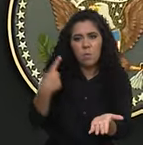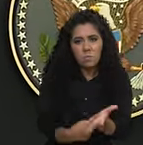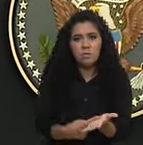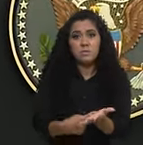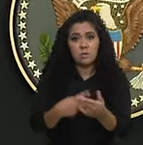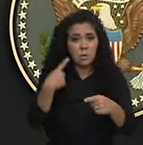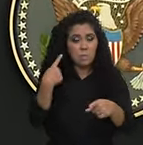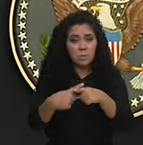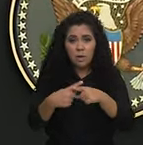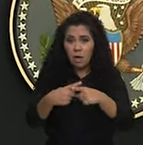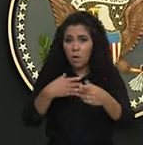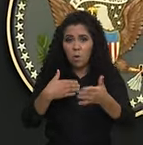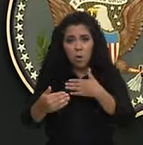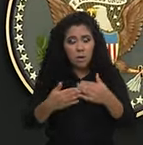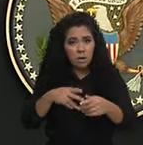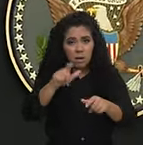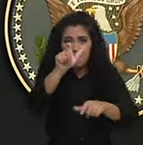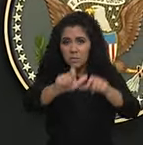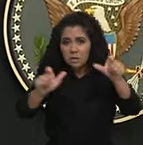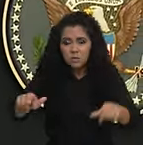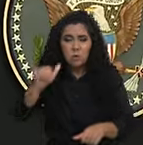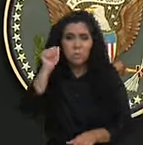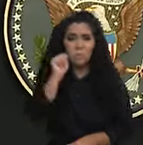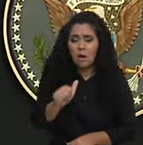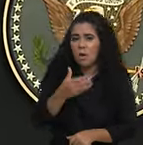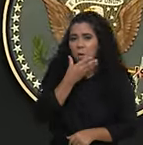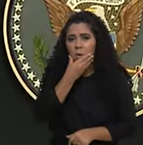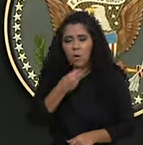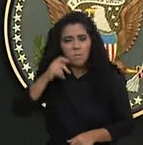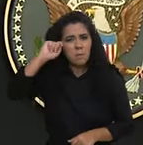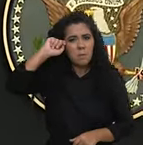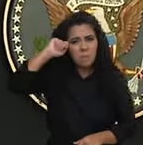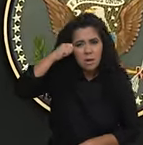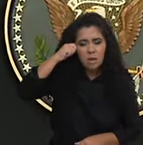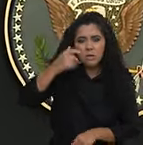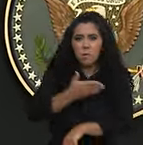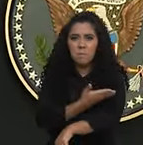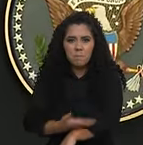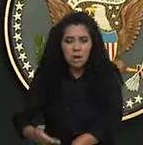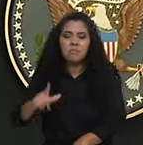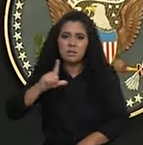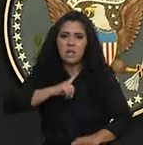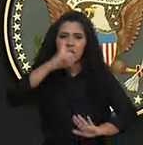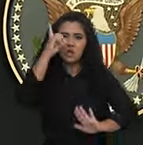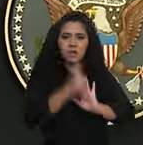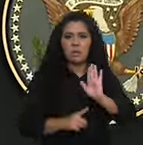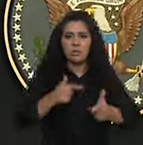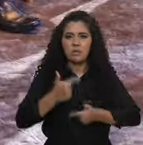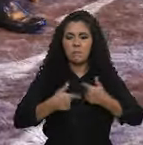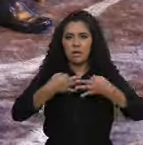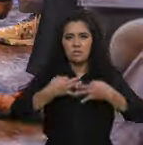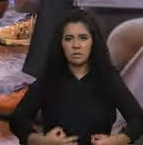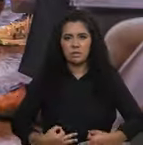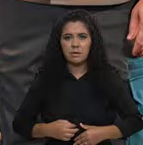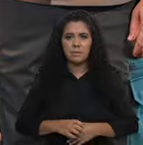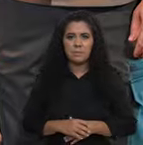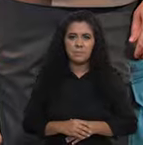todo ser humano, homem ou mulher, preto ou branco, tem direito ao trabalho do defente.